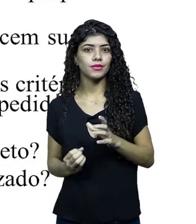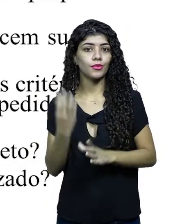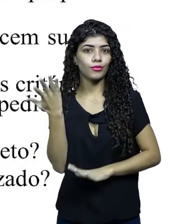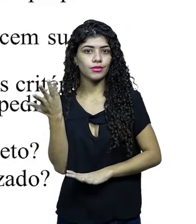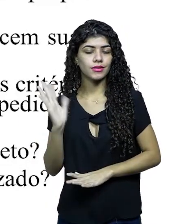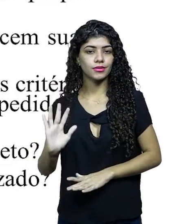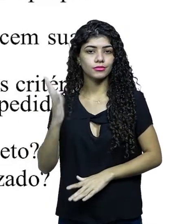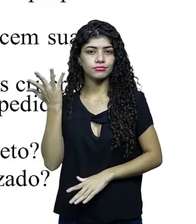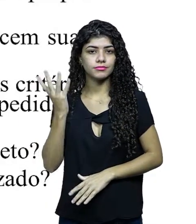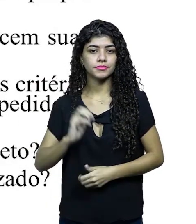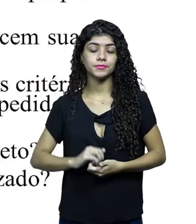ele deve ser realizado?